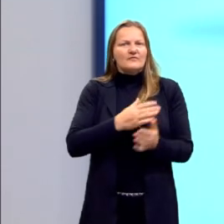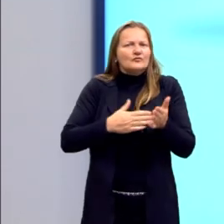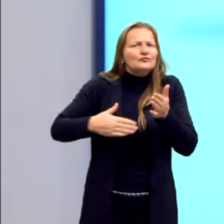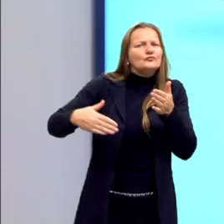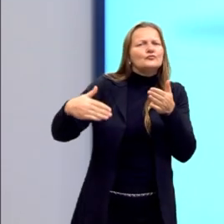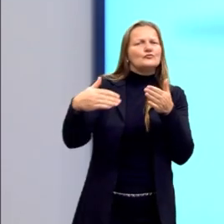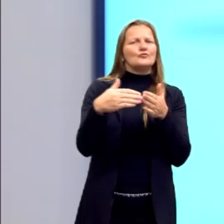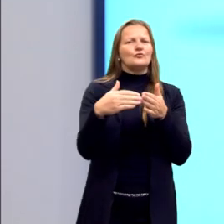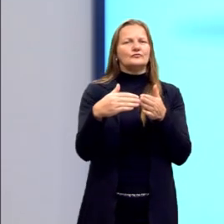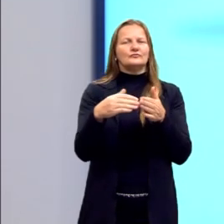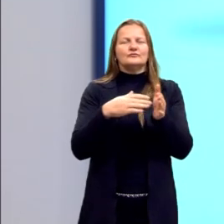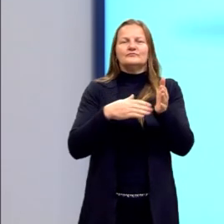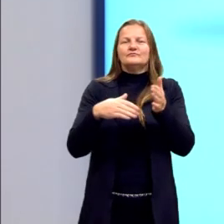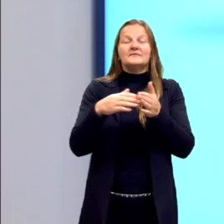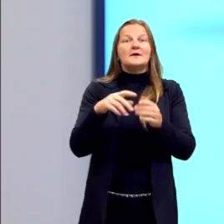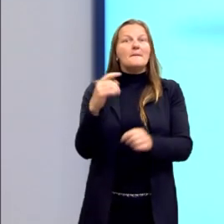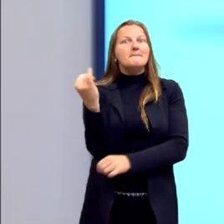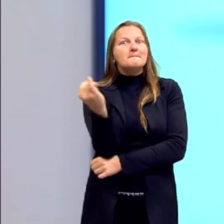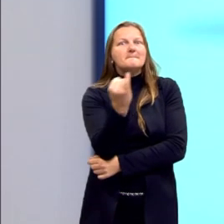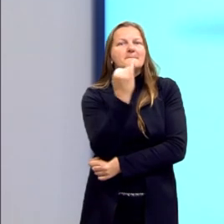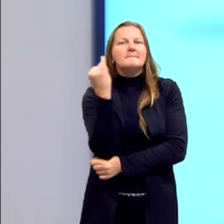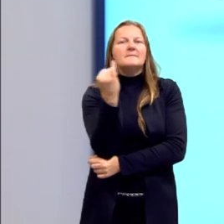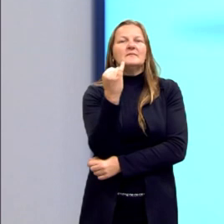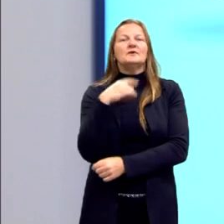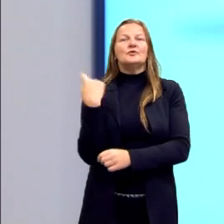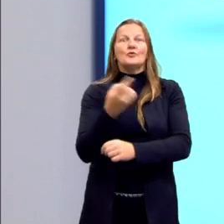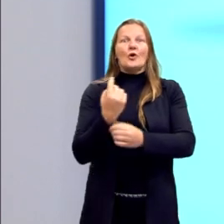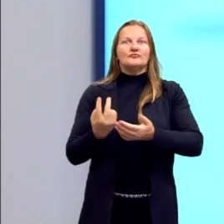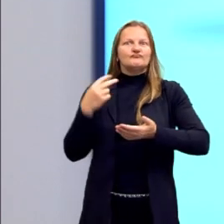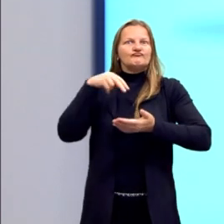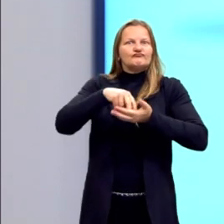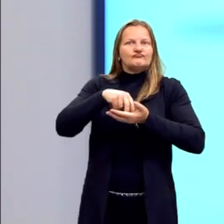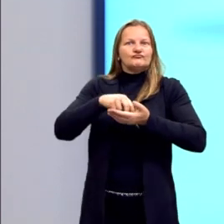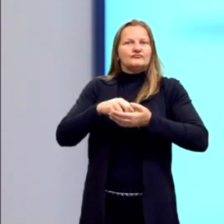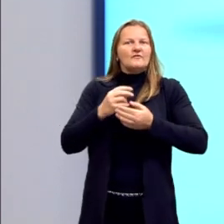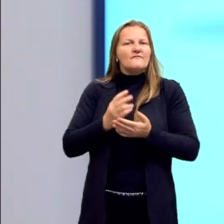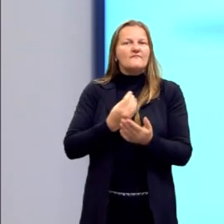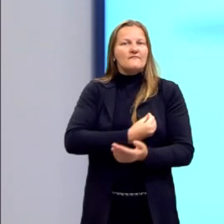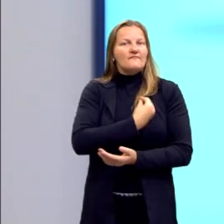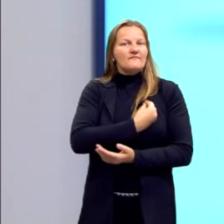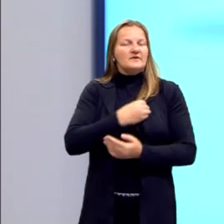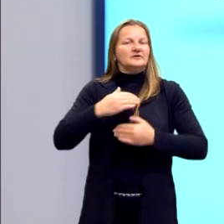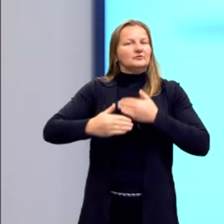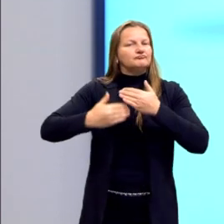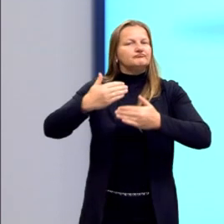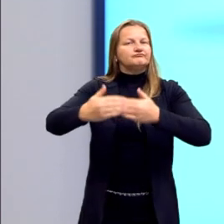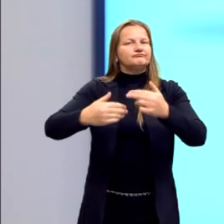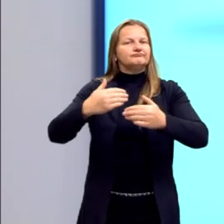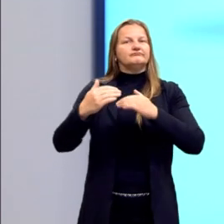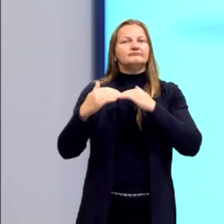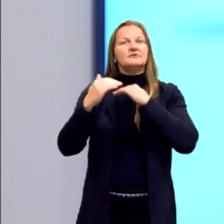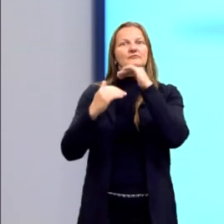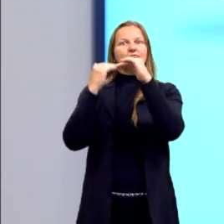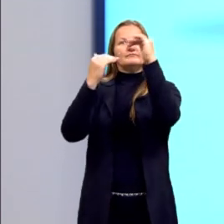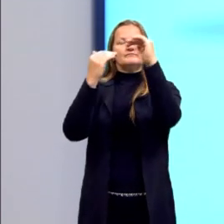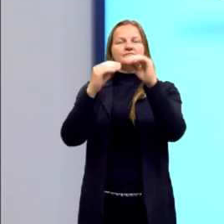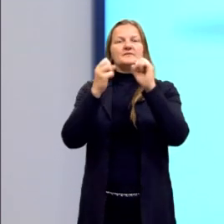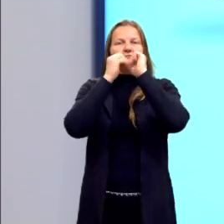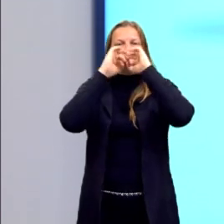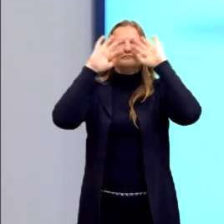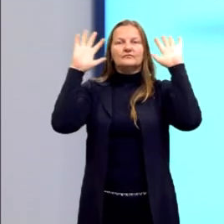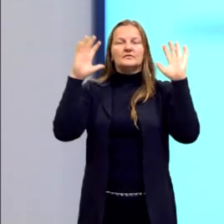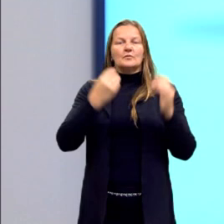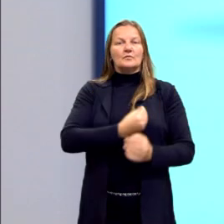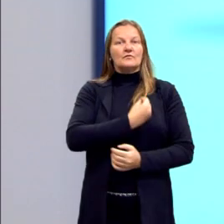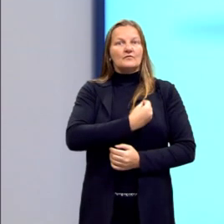essencial para a nossa sobrevivência e para o entendimento de todos os